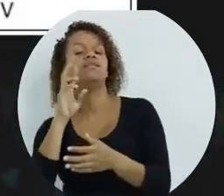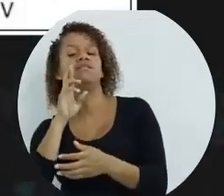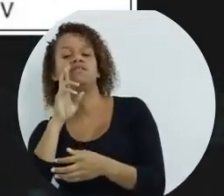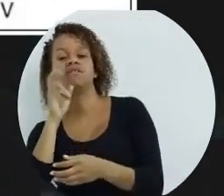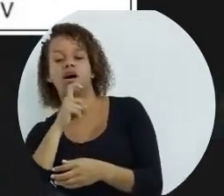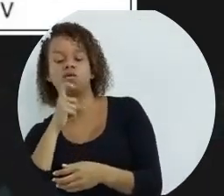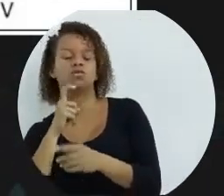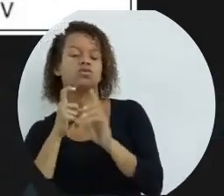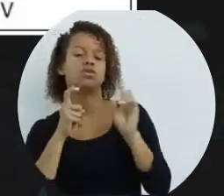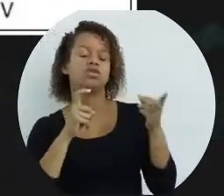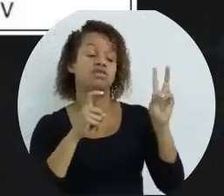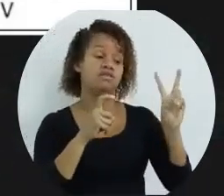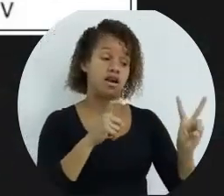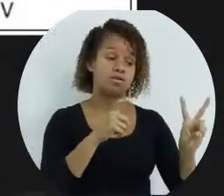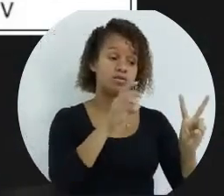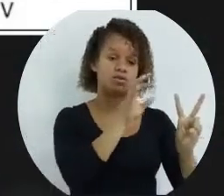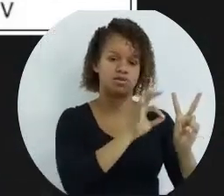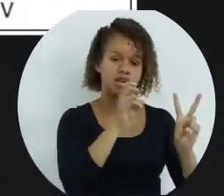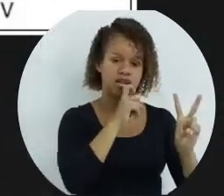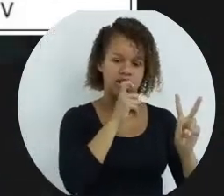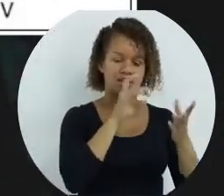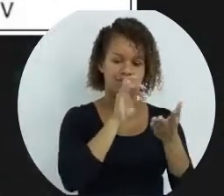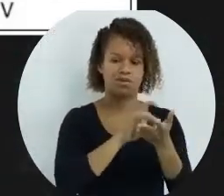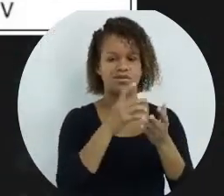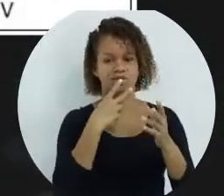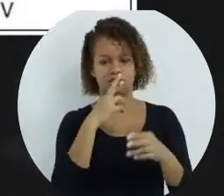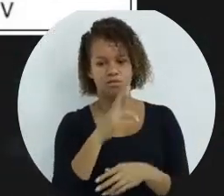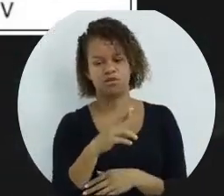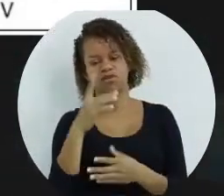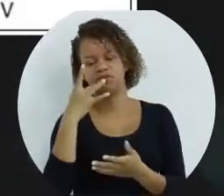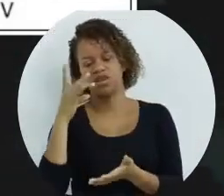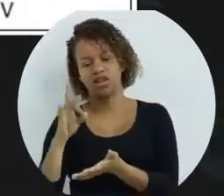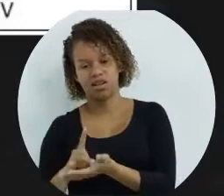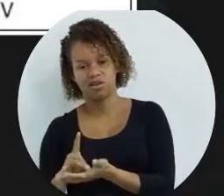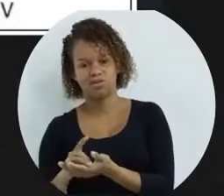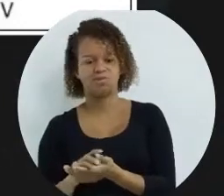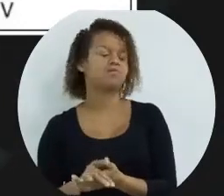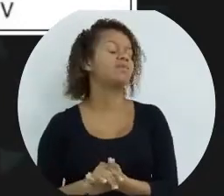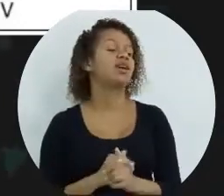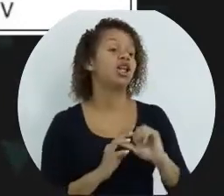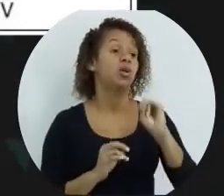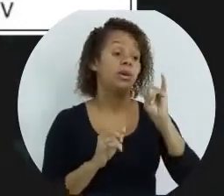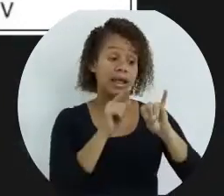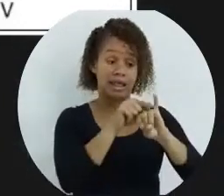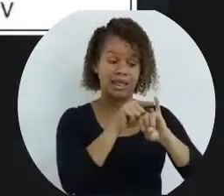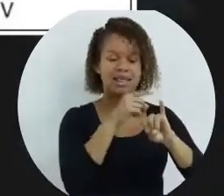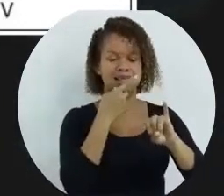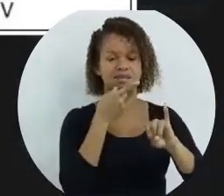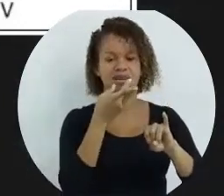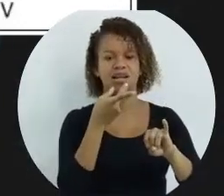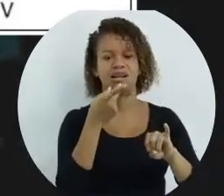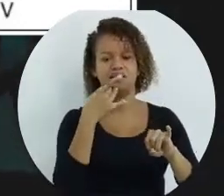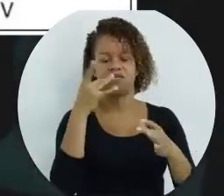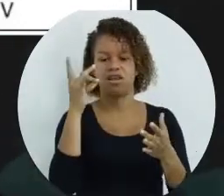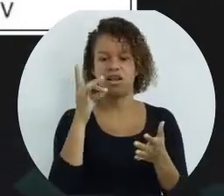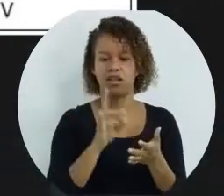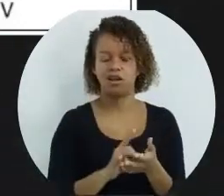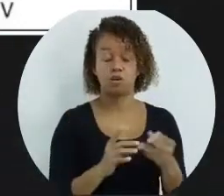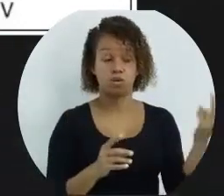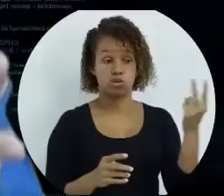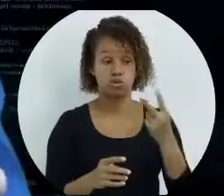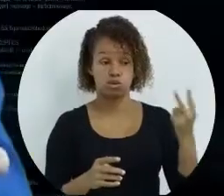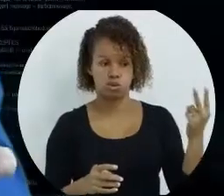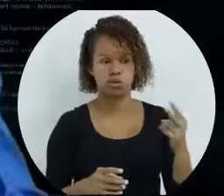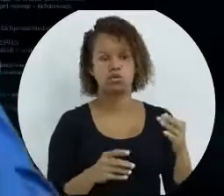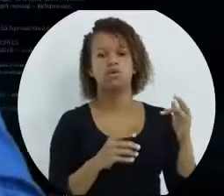verdadeiro vai dar falso. E falso e falso vai dar verdadeiro. Observe que só tem um caso no i que vai dar verdadeiro, que é quando os